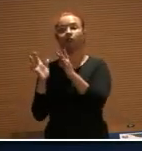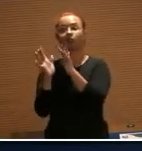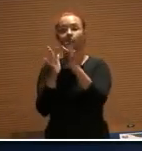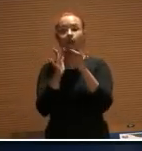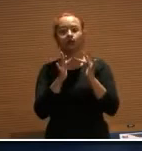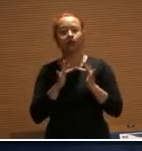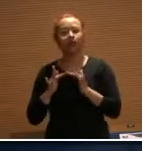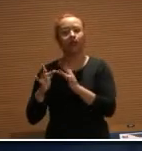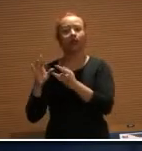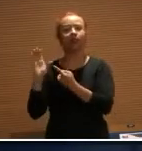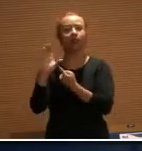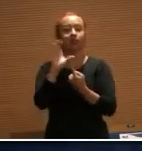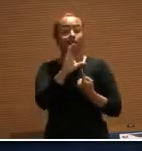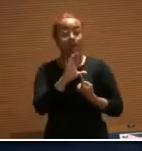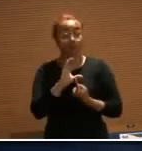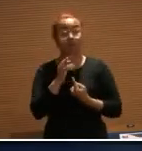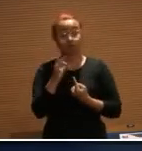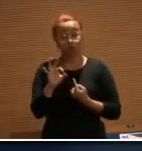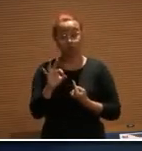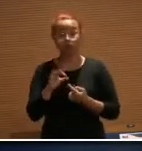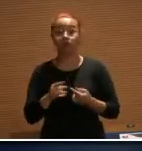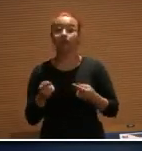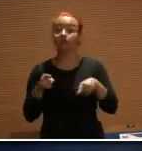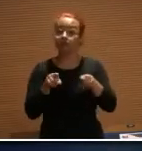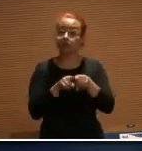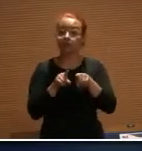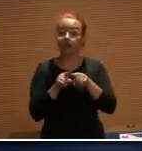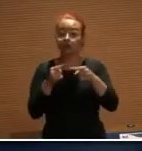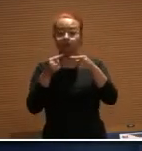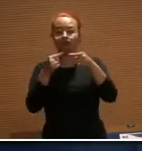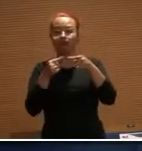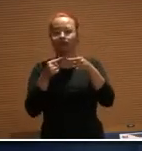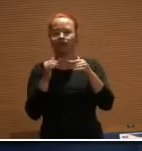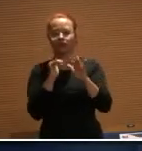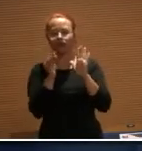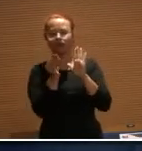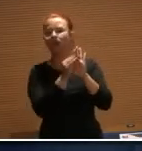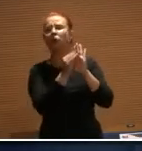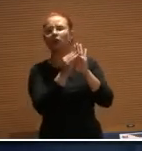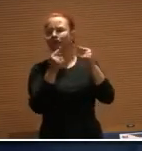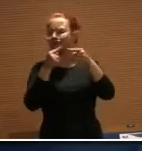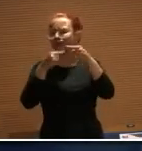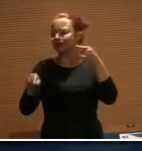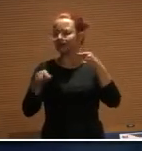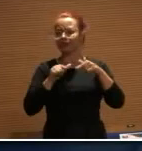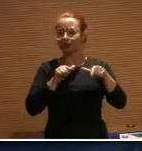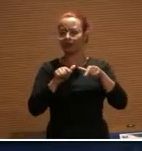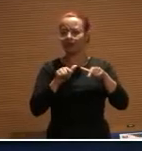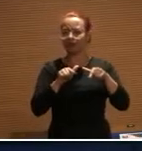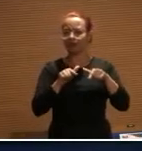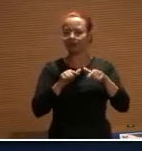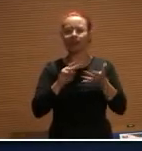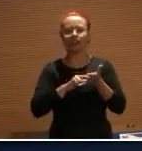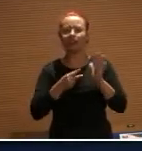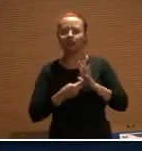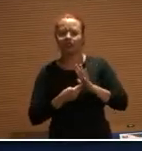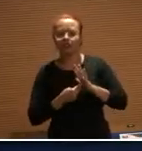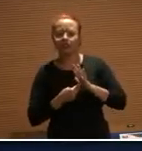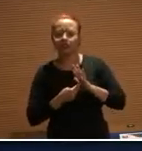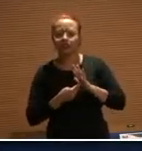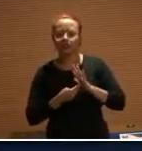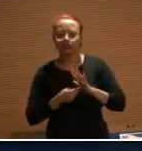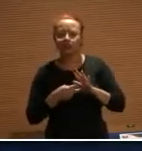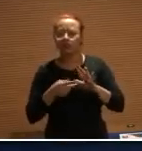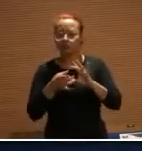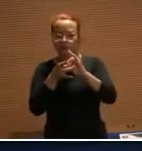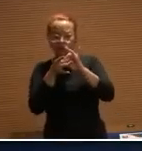os clientes e, ao mesmo tempo, diz que não tem vínculo empregatício, ou seja, busca o melhor dos mundos. Ao mesmo tempo, você não tem